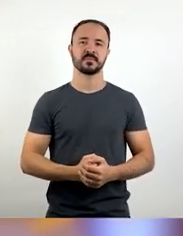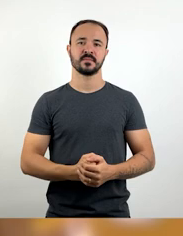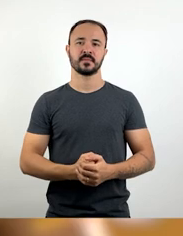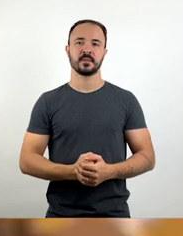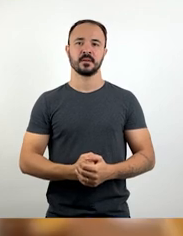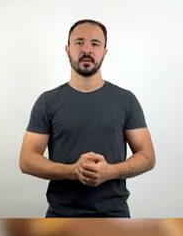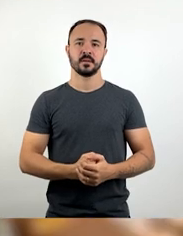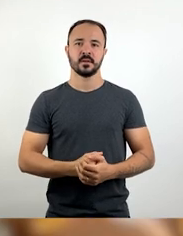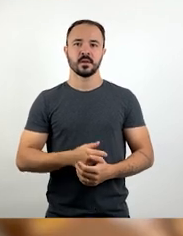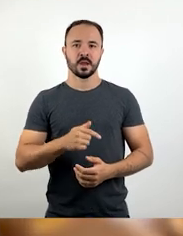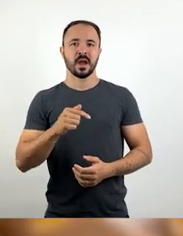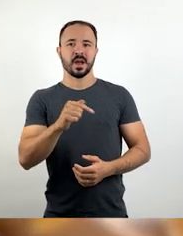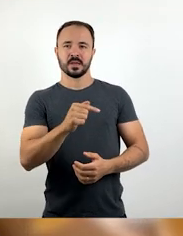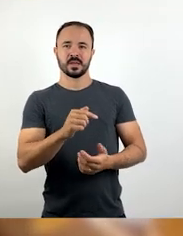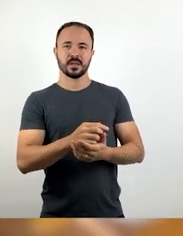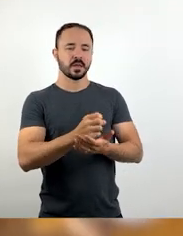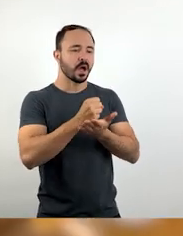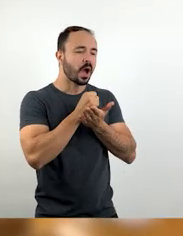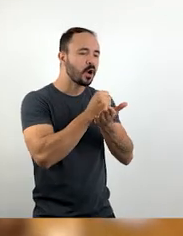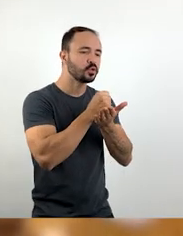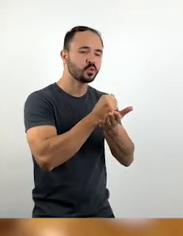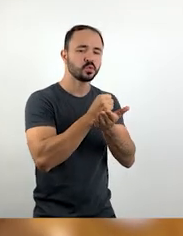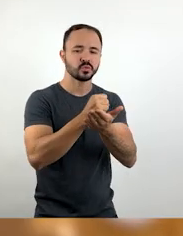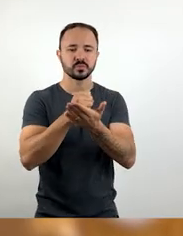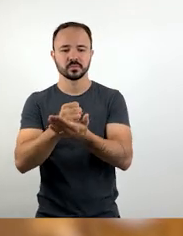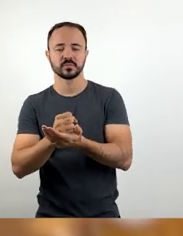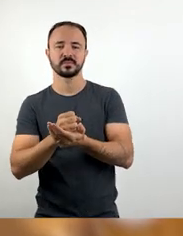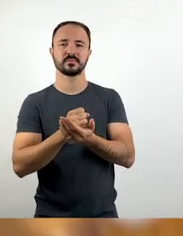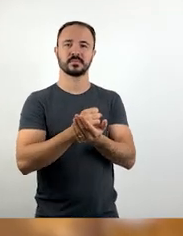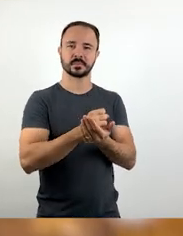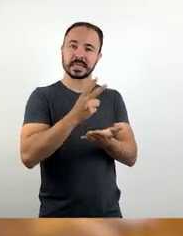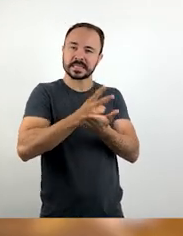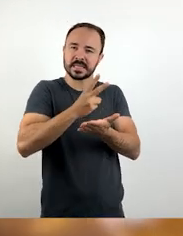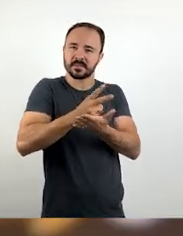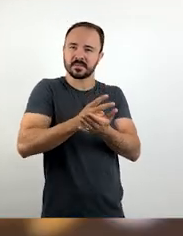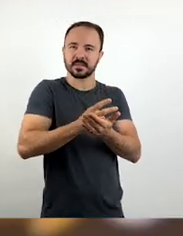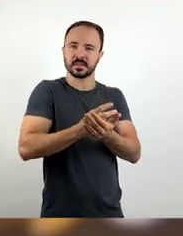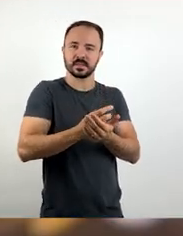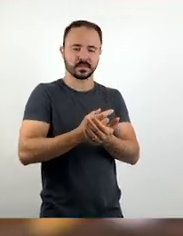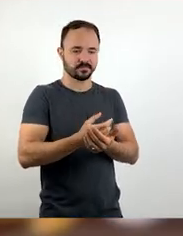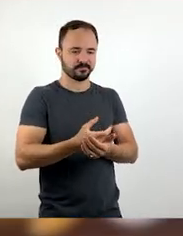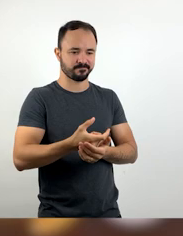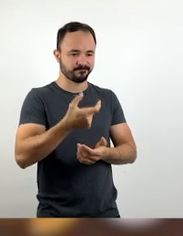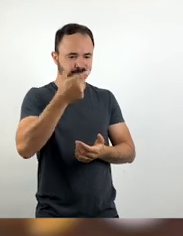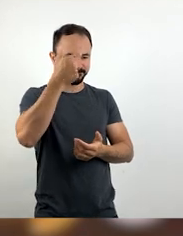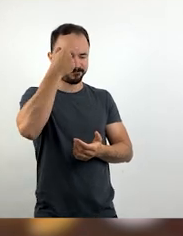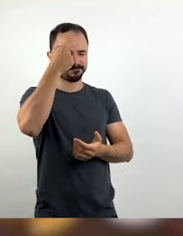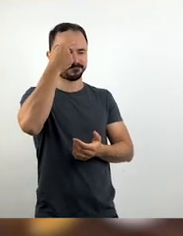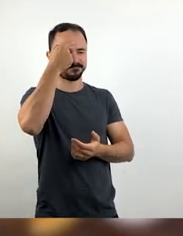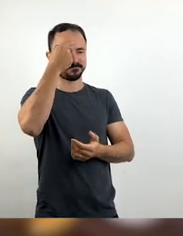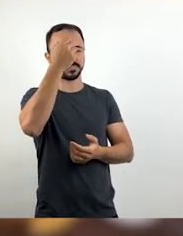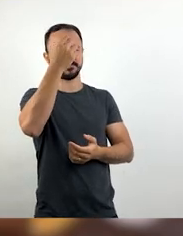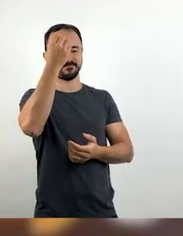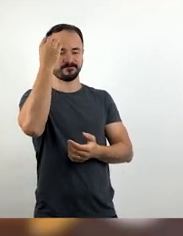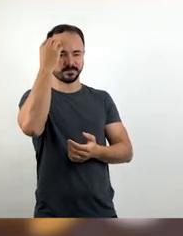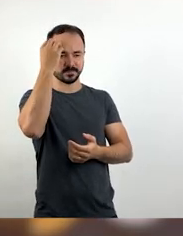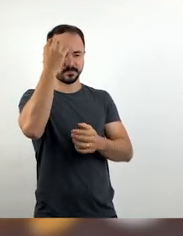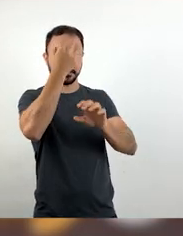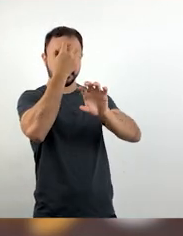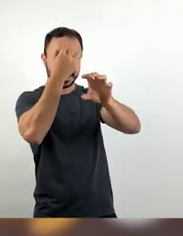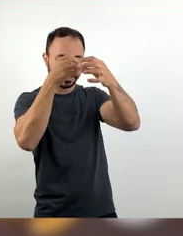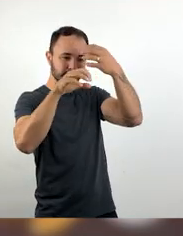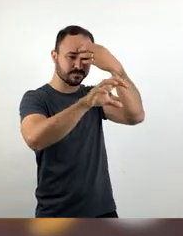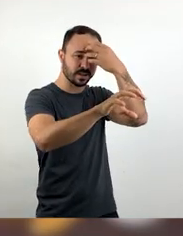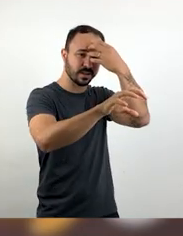solidariedade doando o seu saber, tirando a própria mente para outra mente crescer.